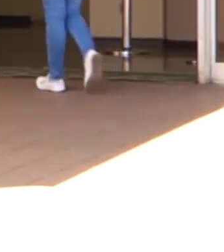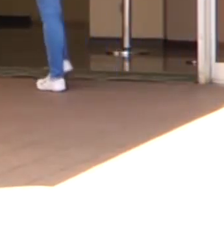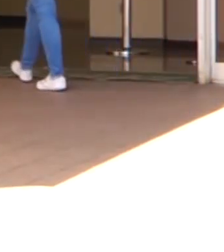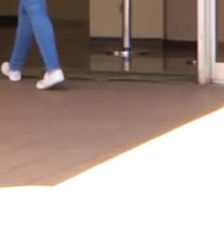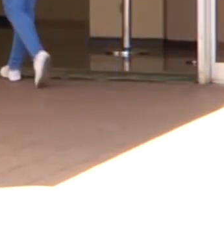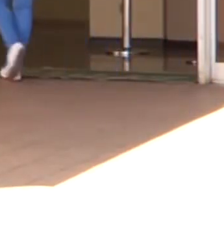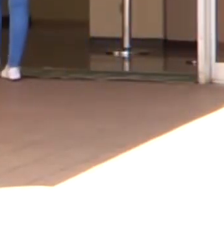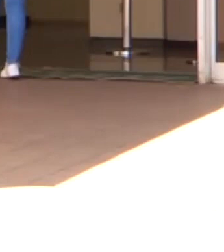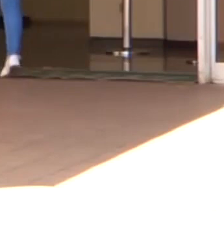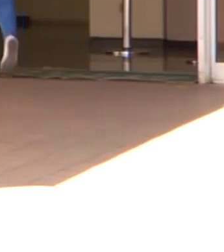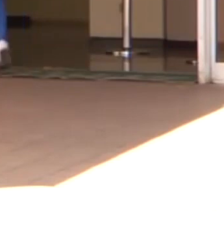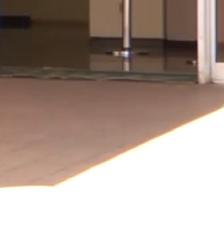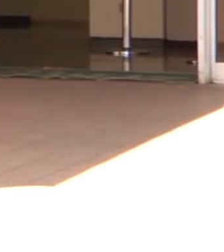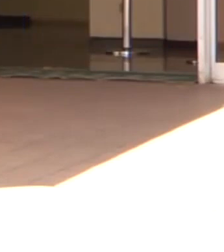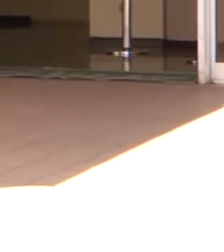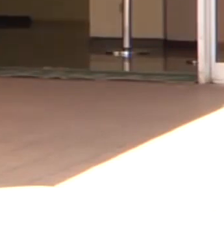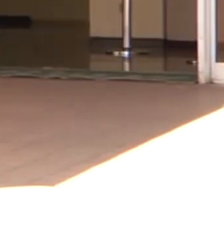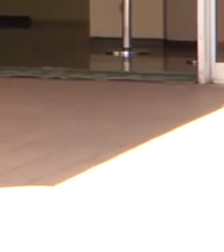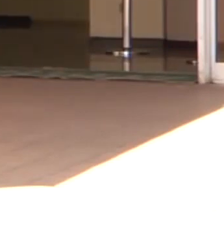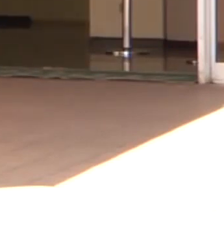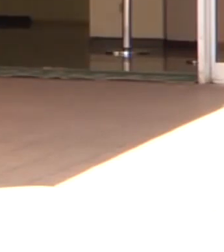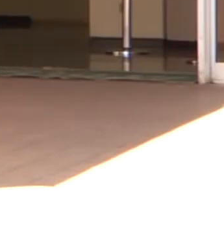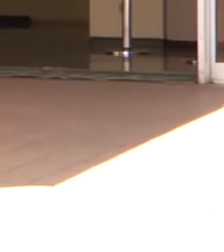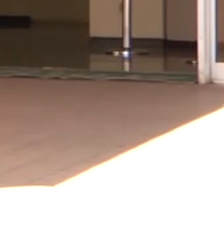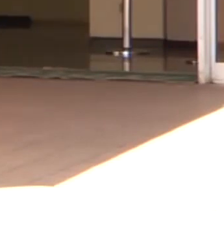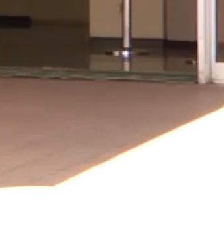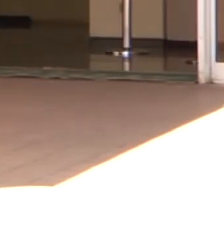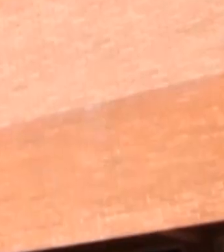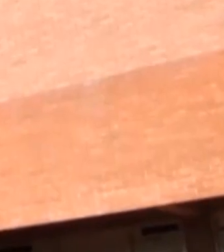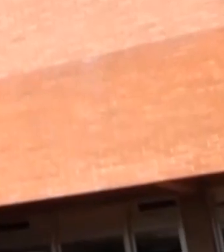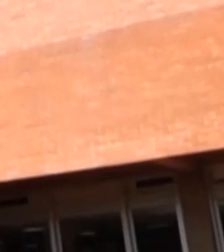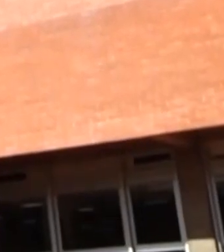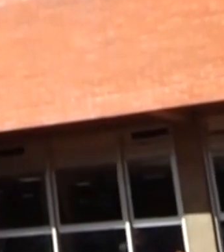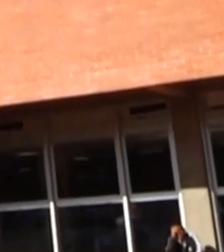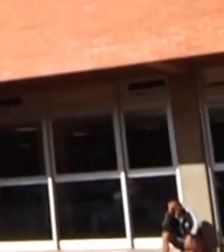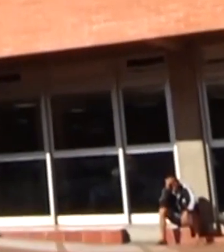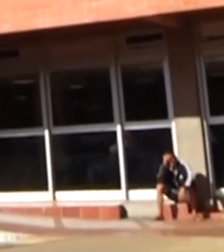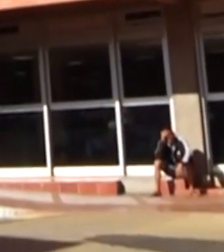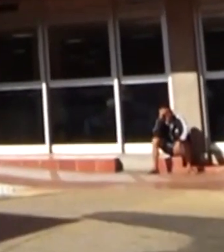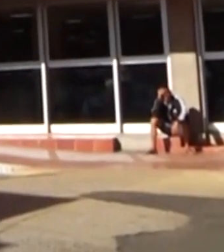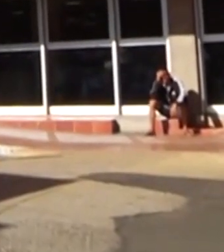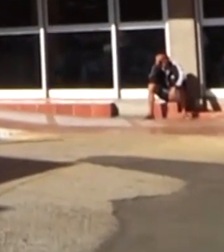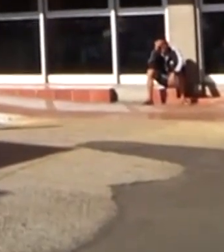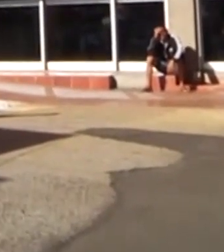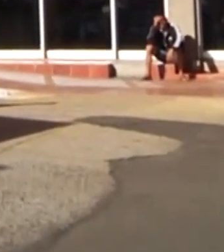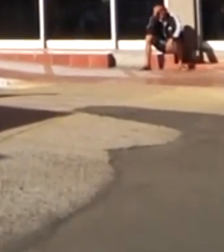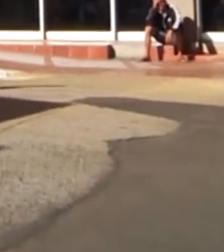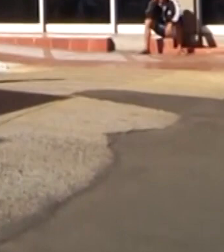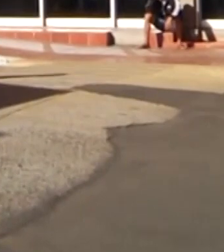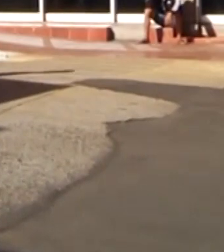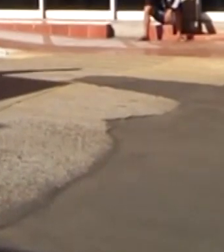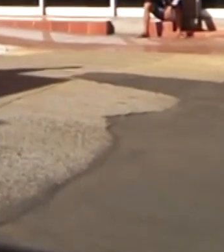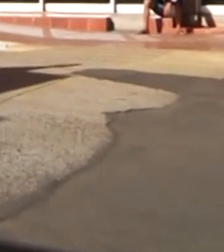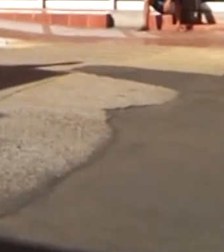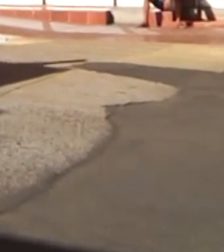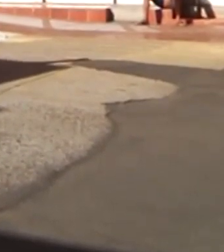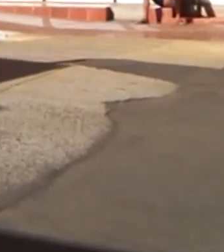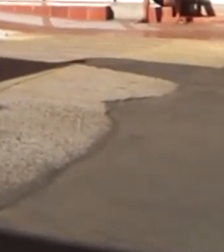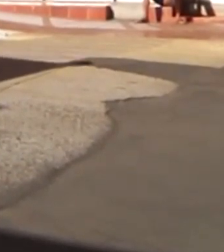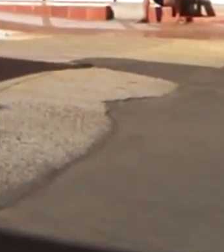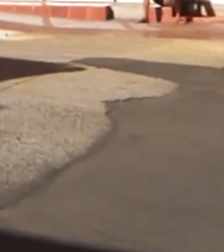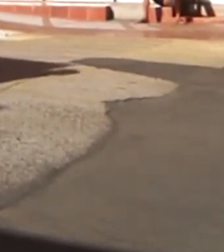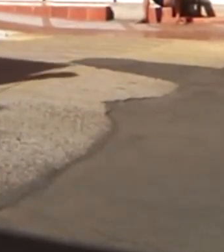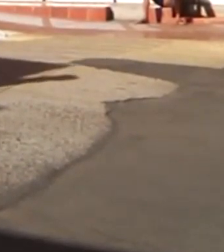informou que o vice-reitor da universidade, Orlando César Mantese, será o diretor-geral do HC. O servidor